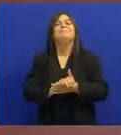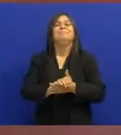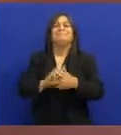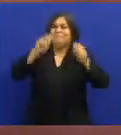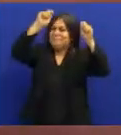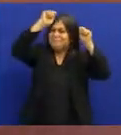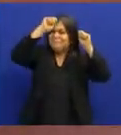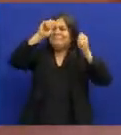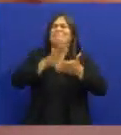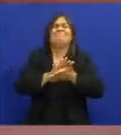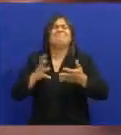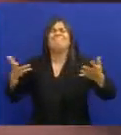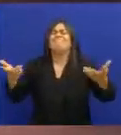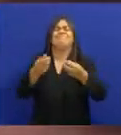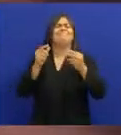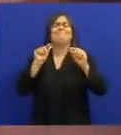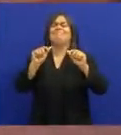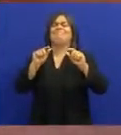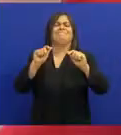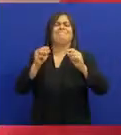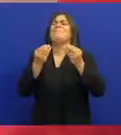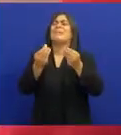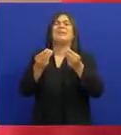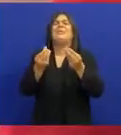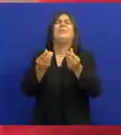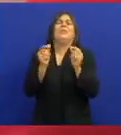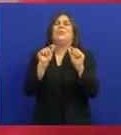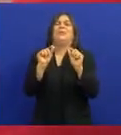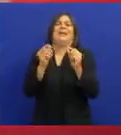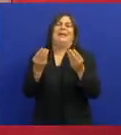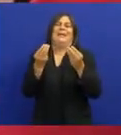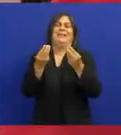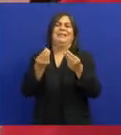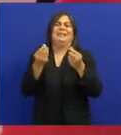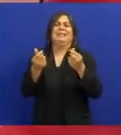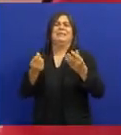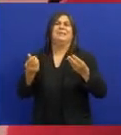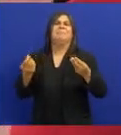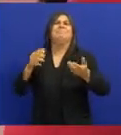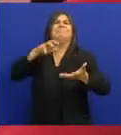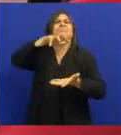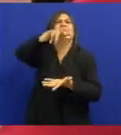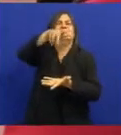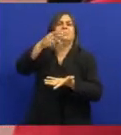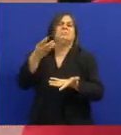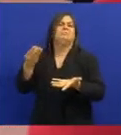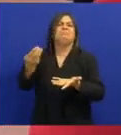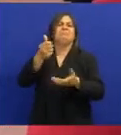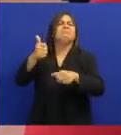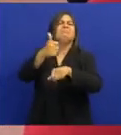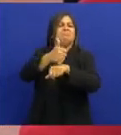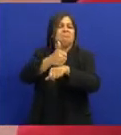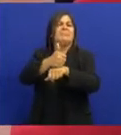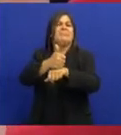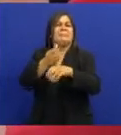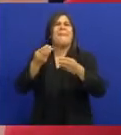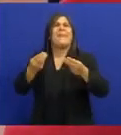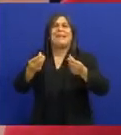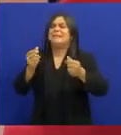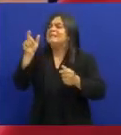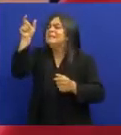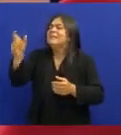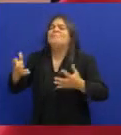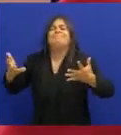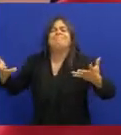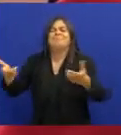Jax do Pandeiro É um ícone popular da música brasileira Por que não falar do mundo né Pessoa que não gosta da música